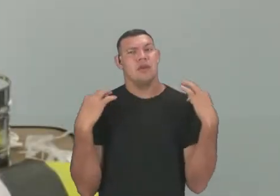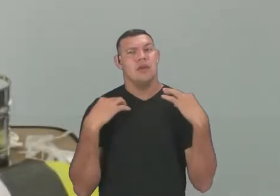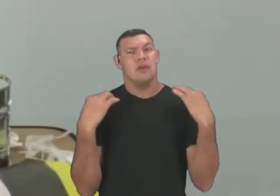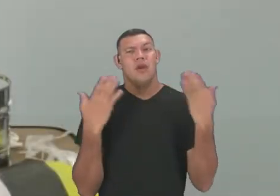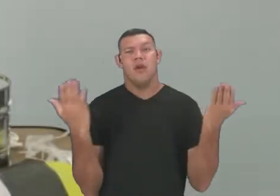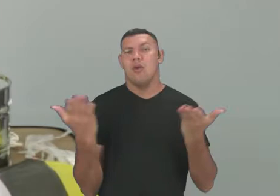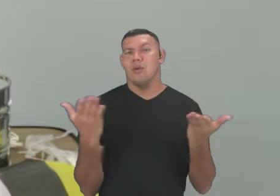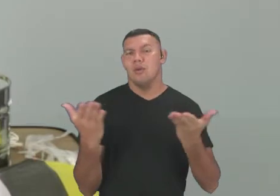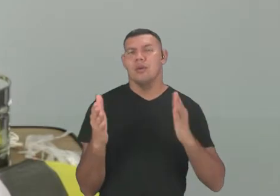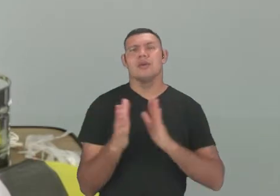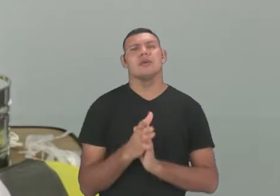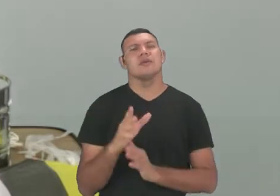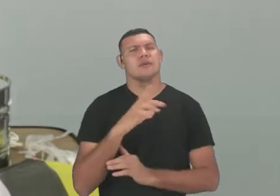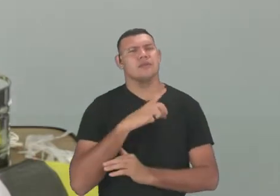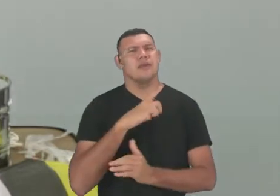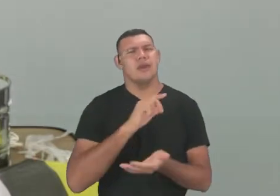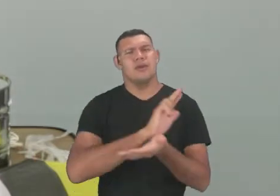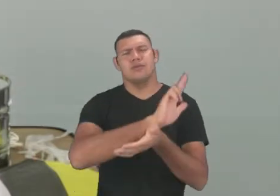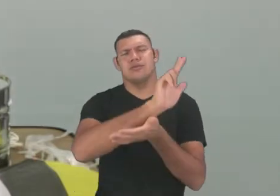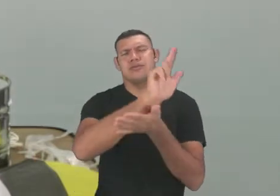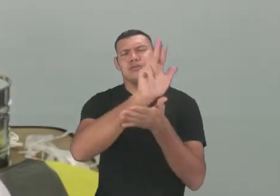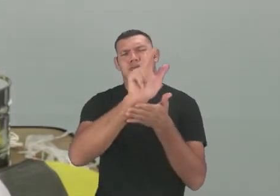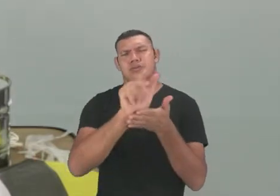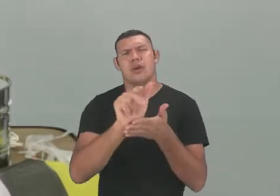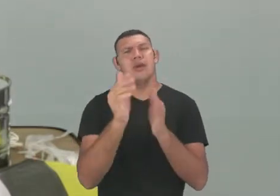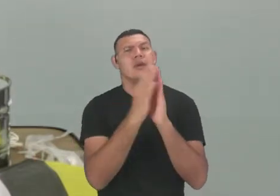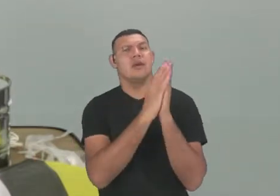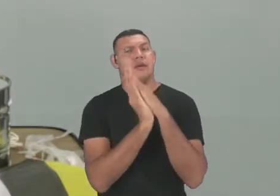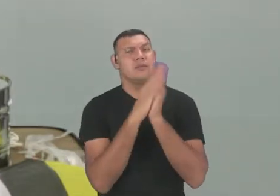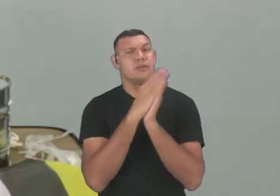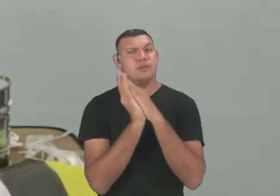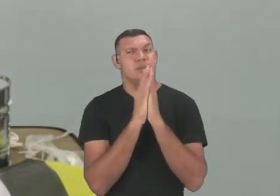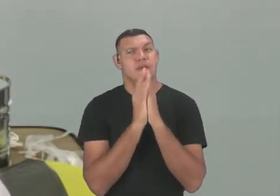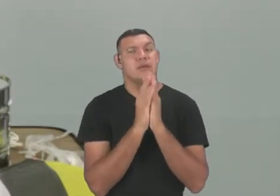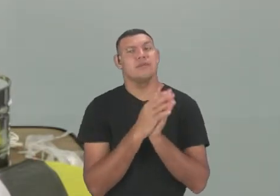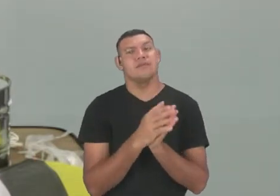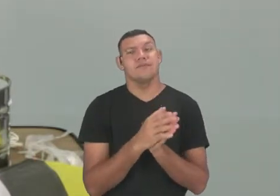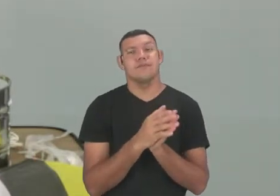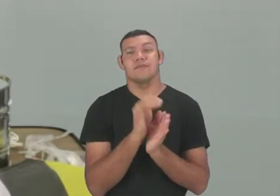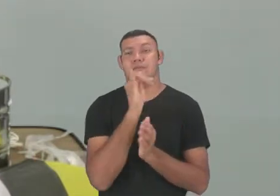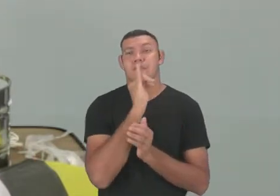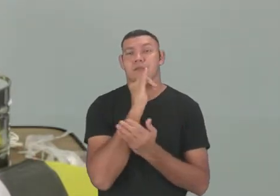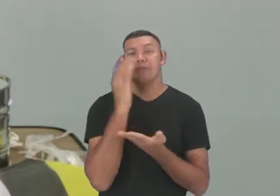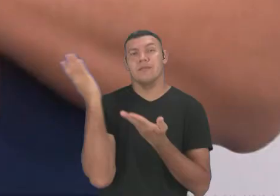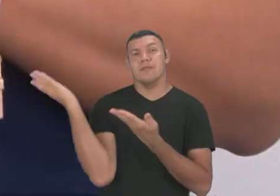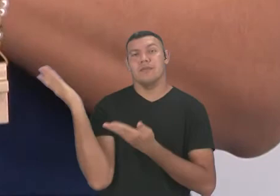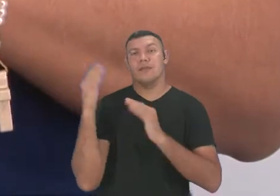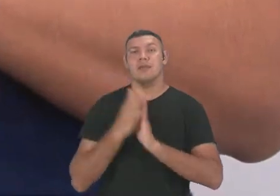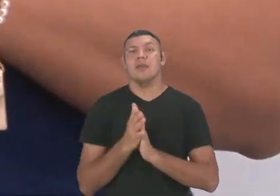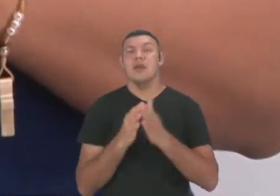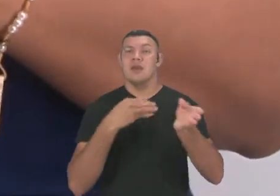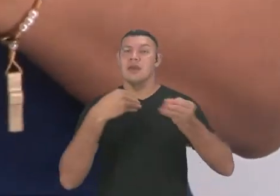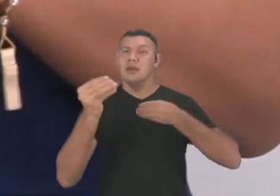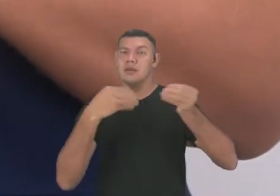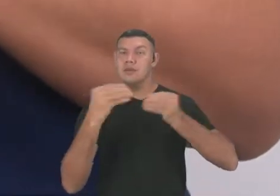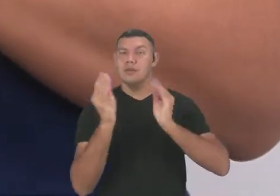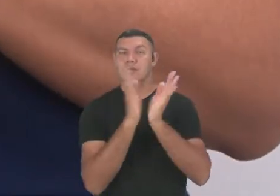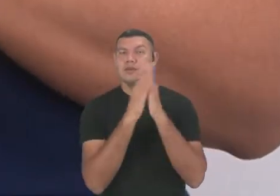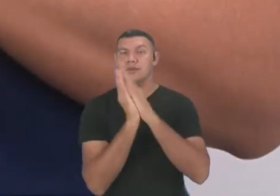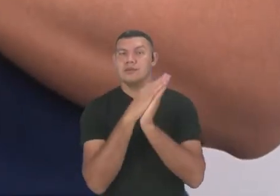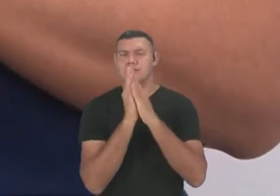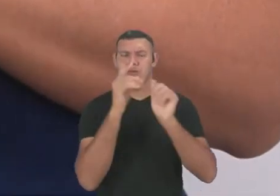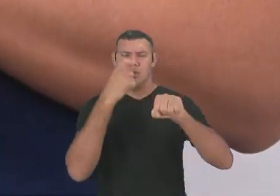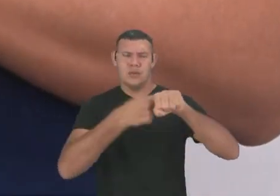hoje nós temos, existe variedade de bonecas. Essa aqui, por exemplo, é uma boneca de plástico, ela é bem